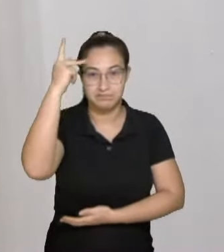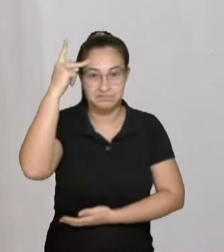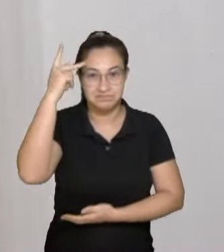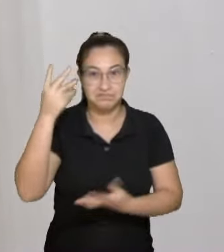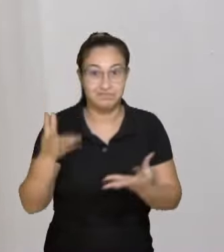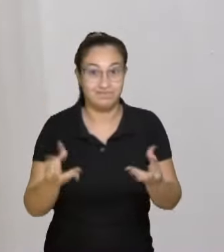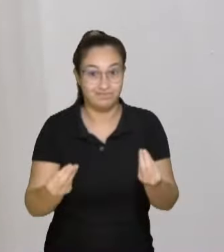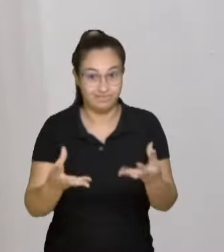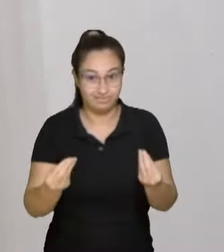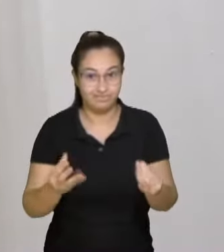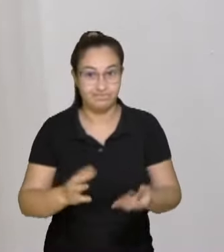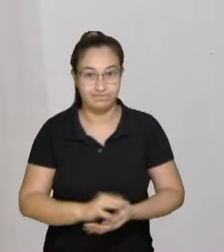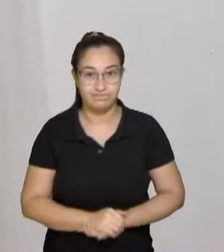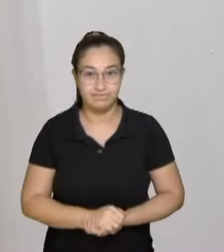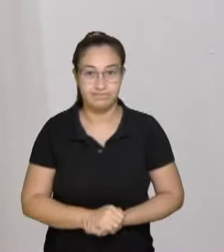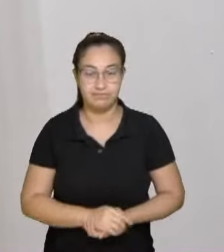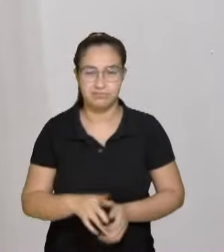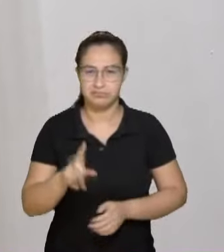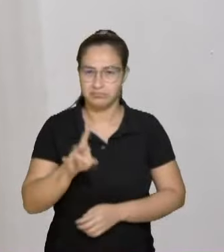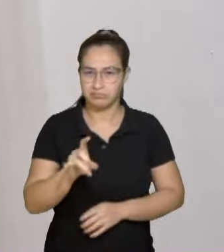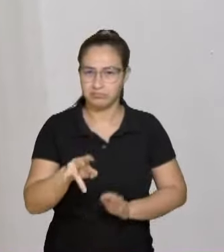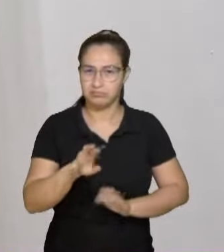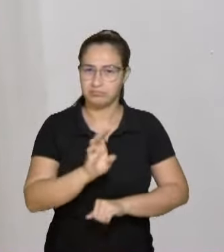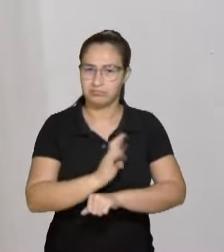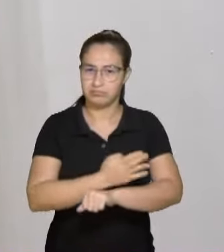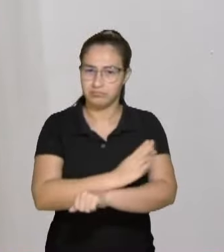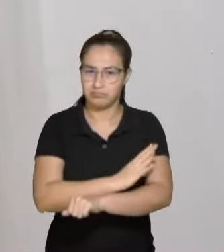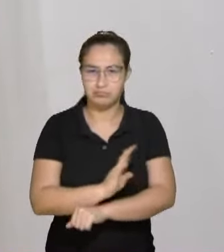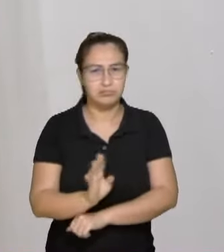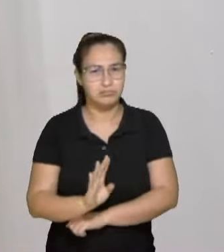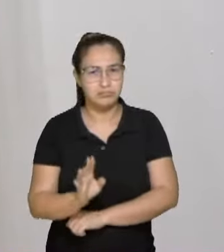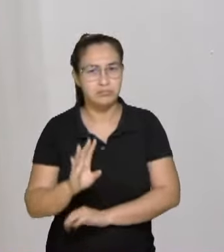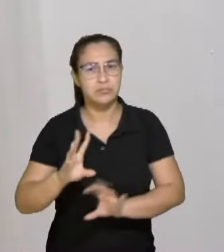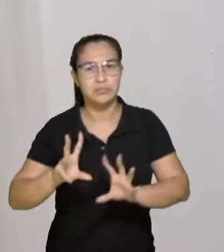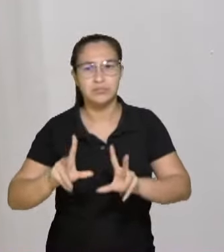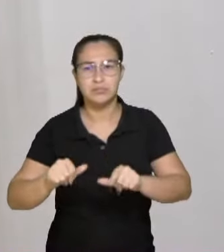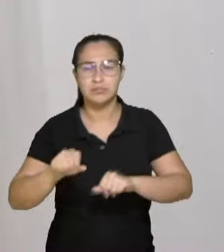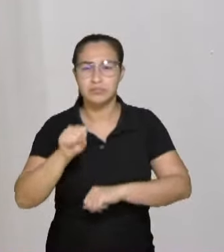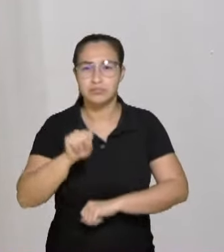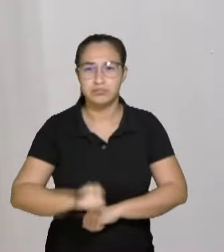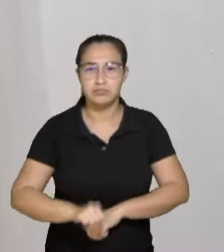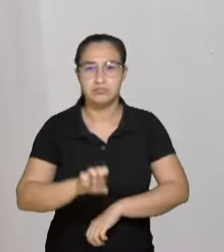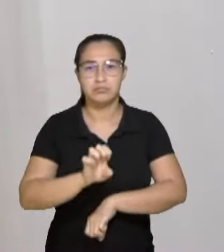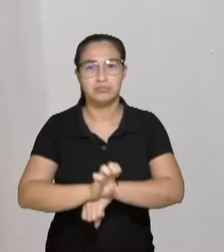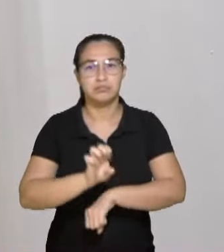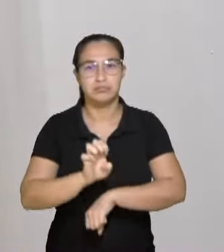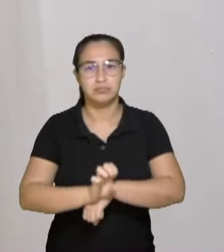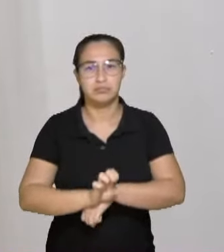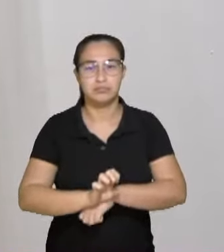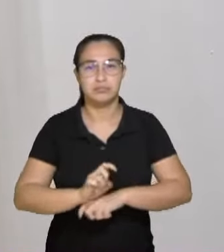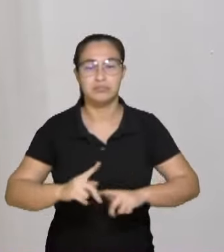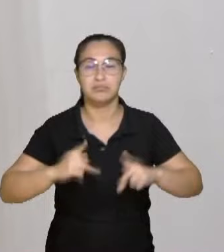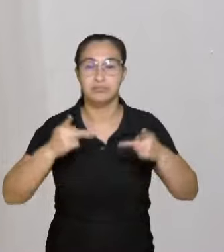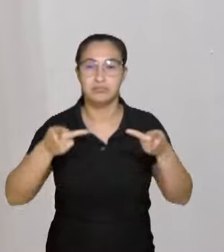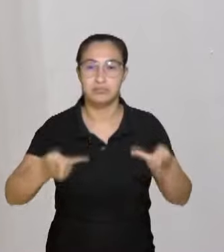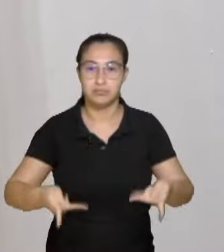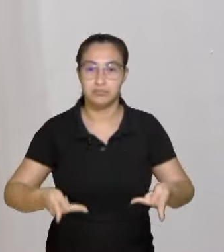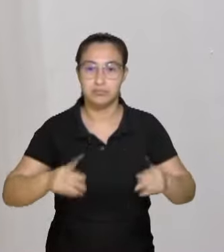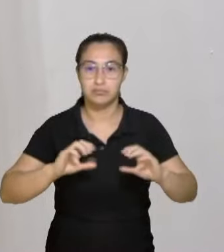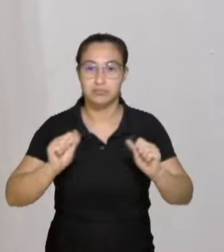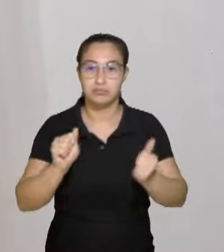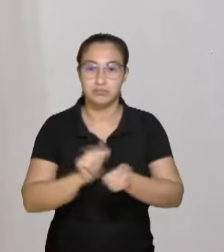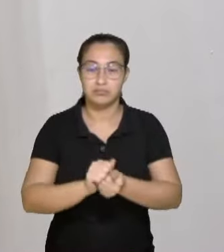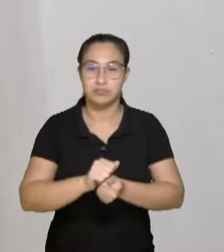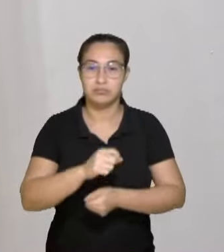não só de Tubarão, mas de todo o sul do Estado, e fizemos essa visita como deputado